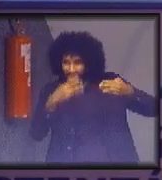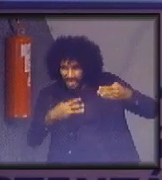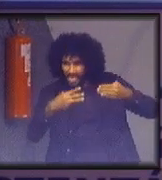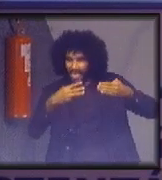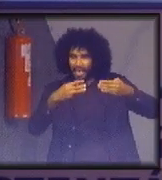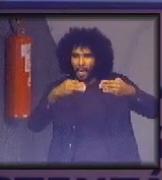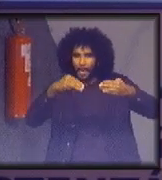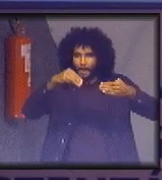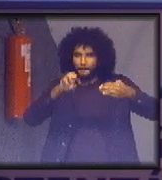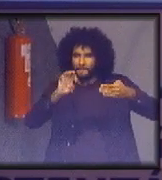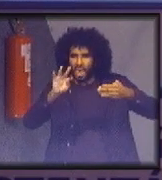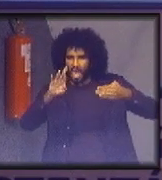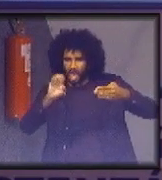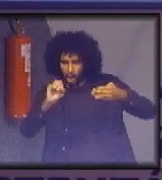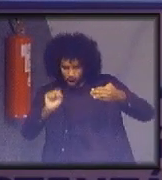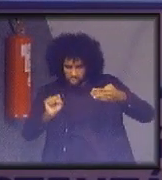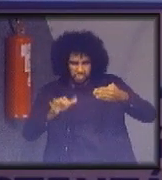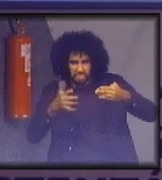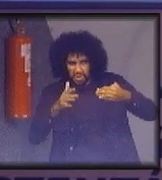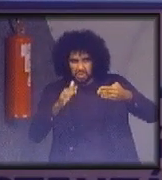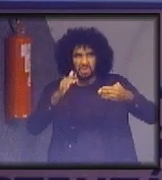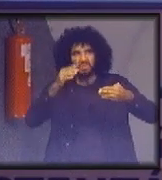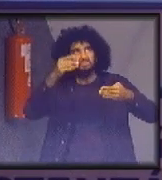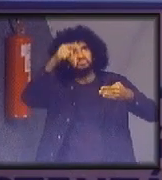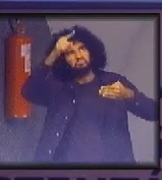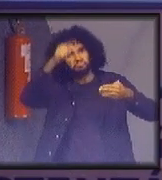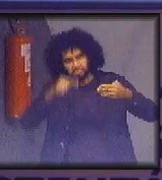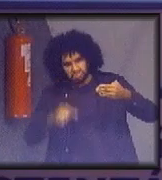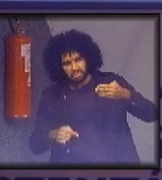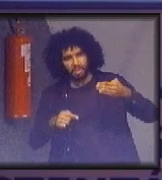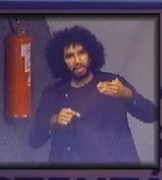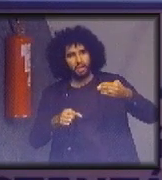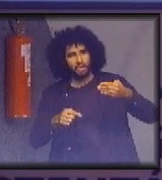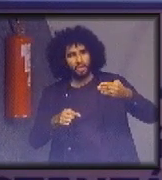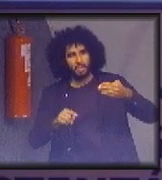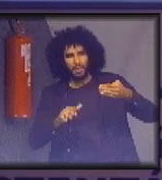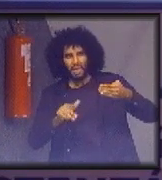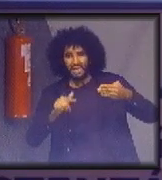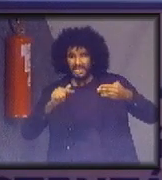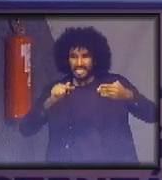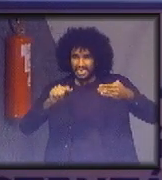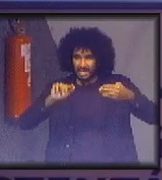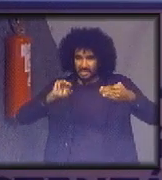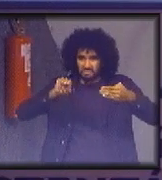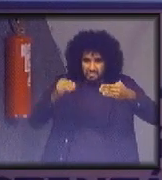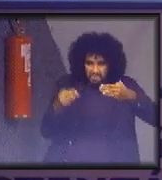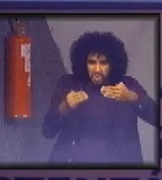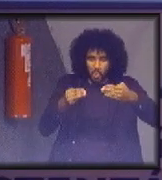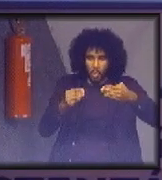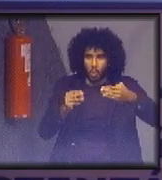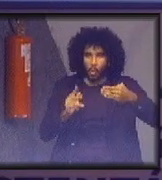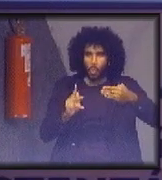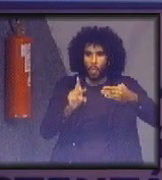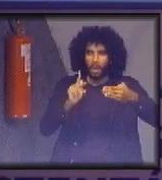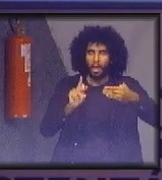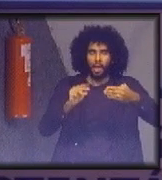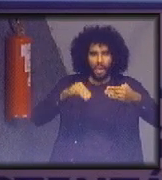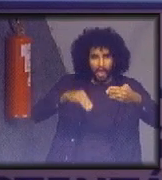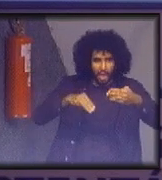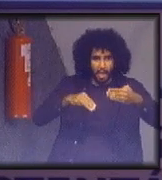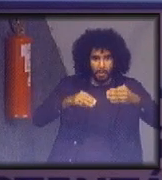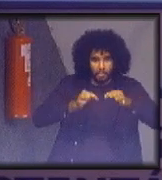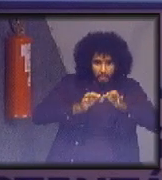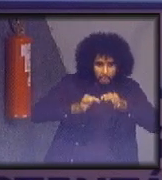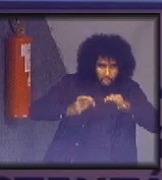de altura, que deve ser mais do que a altura que está aqui, por 7.400 quilômetros de extensão, que é